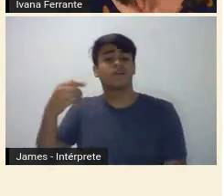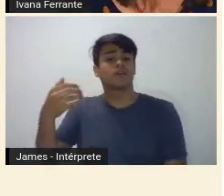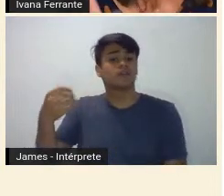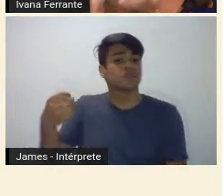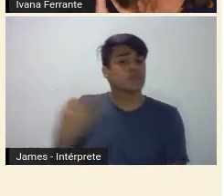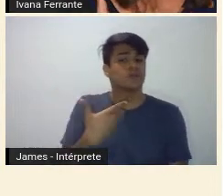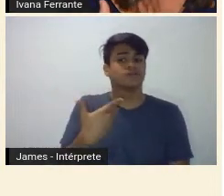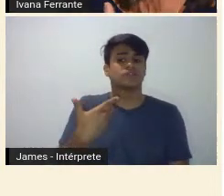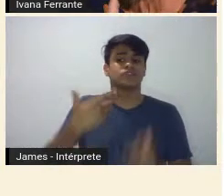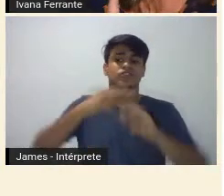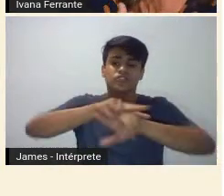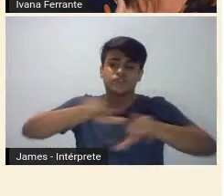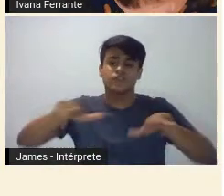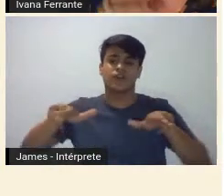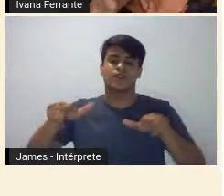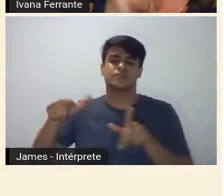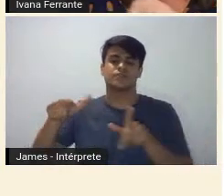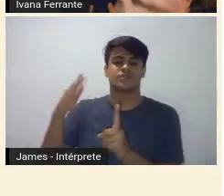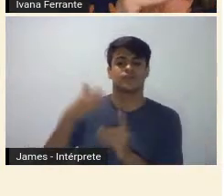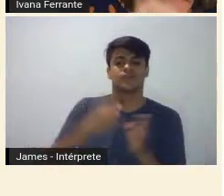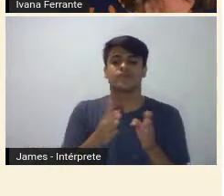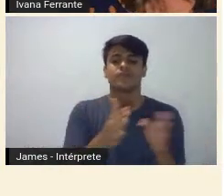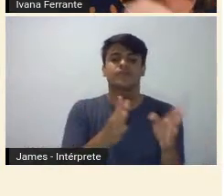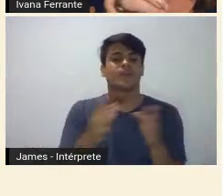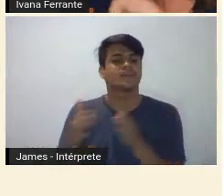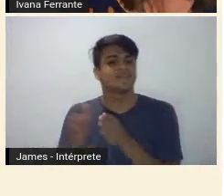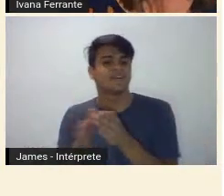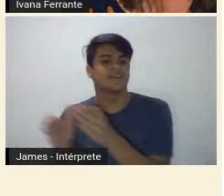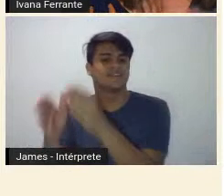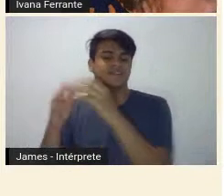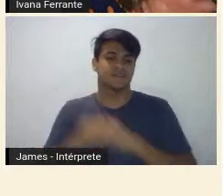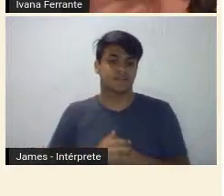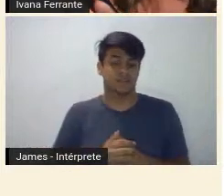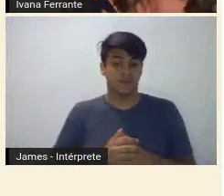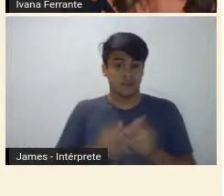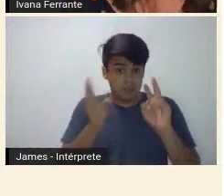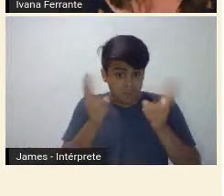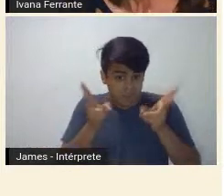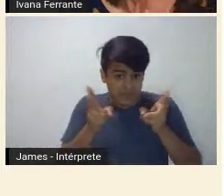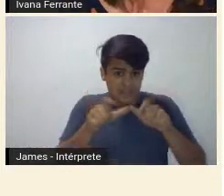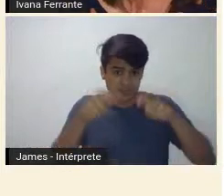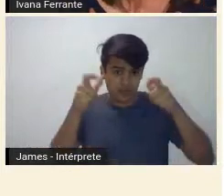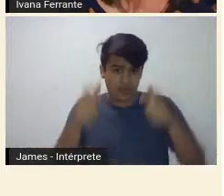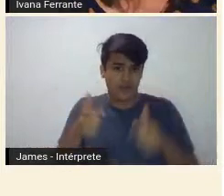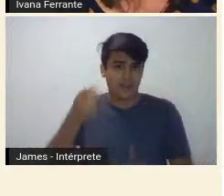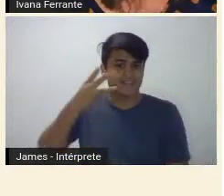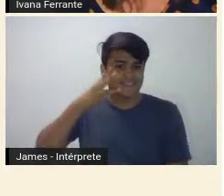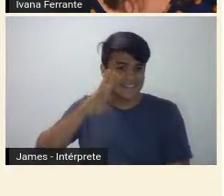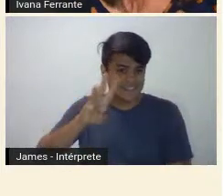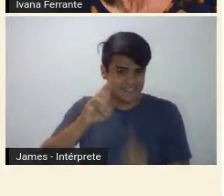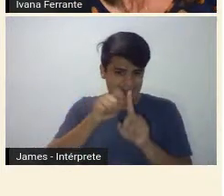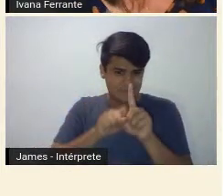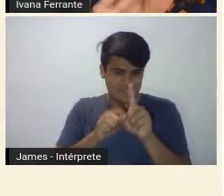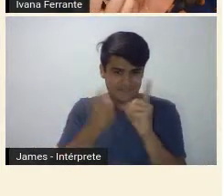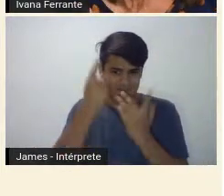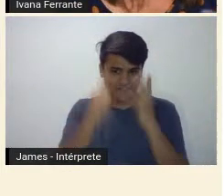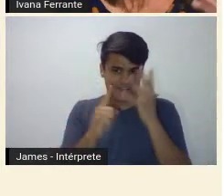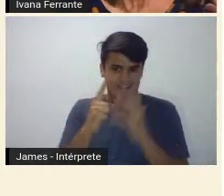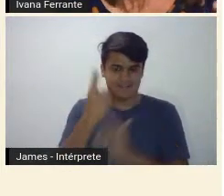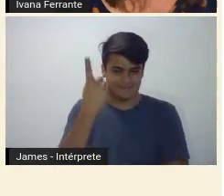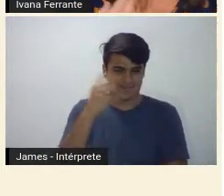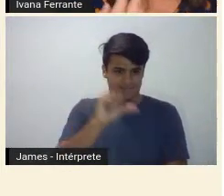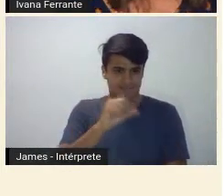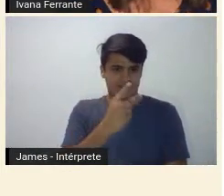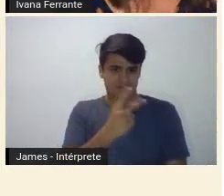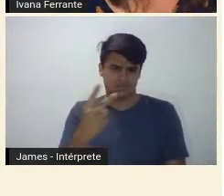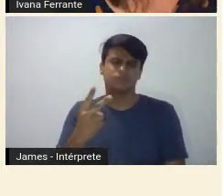influências. Então, ali, nos próprios palcos, nesses três dias de fevereiro de 1922, a gente já vê